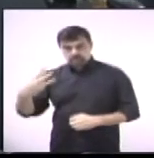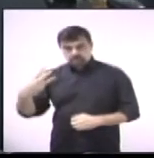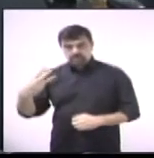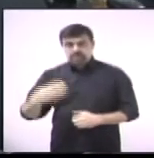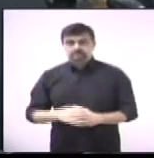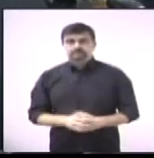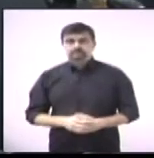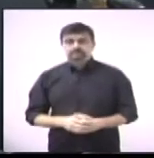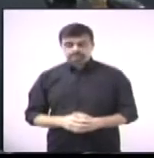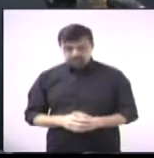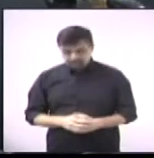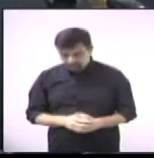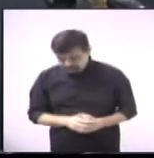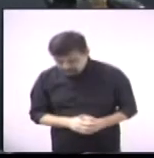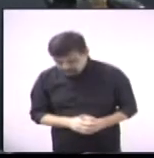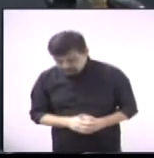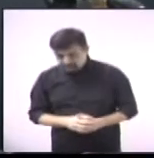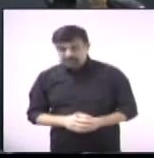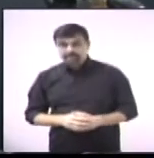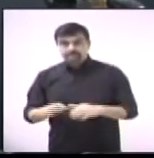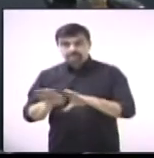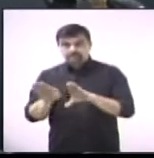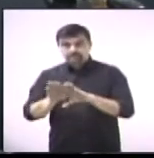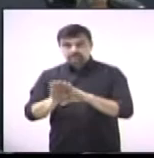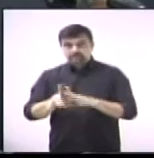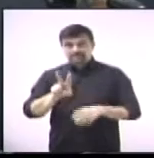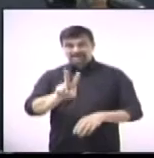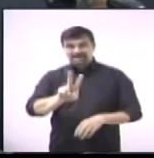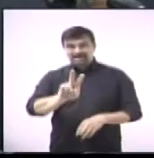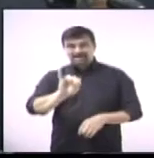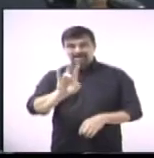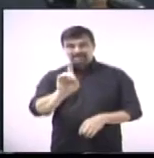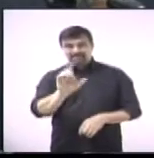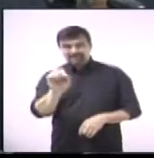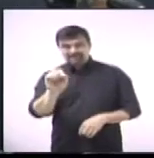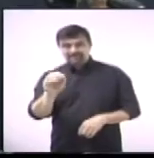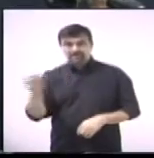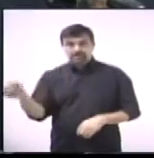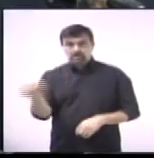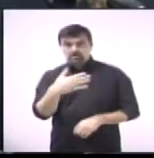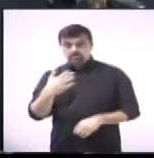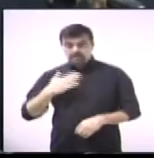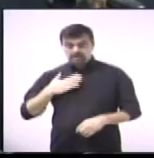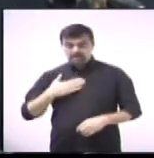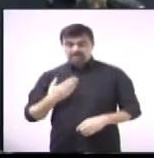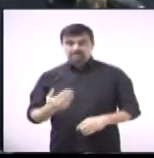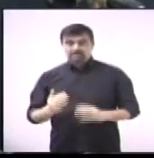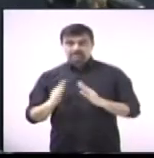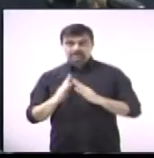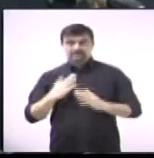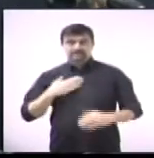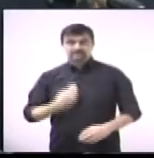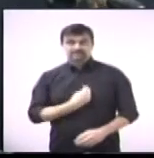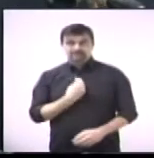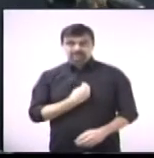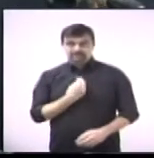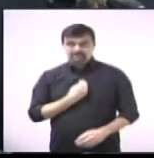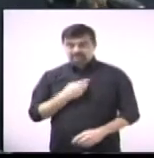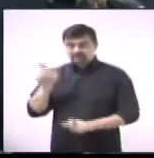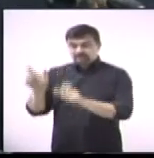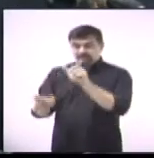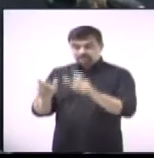residencial Vida Nova, Minha Casa Minha Vida, que estariam